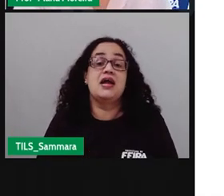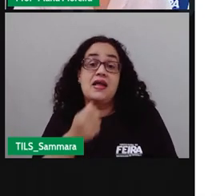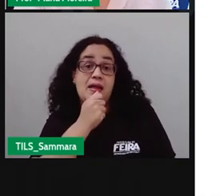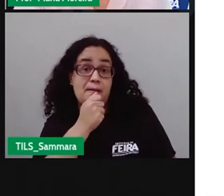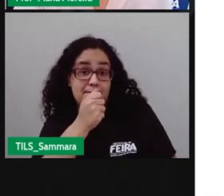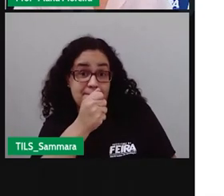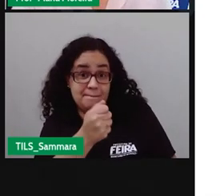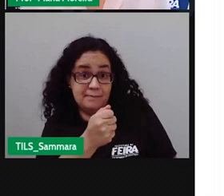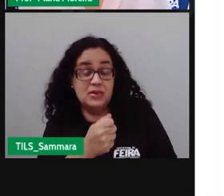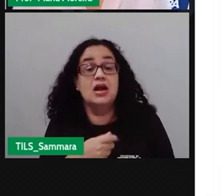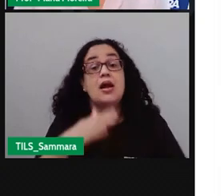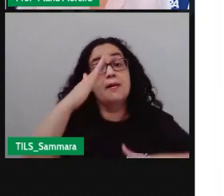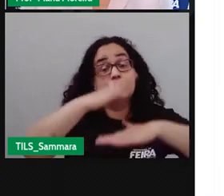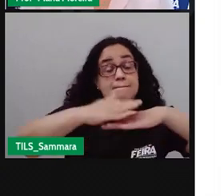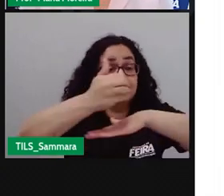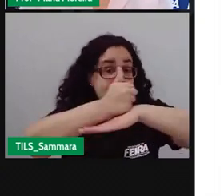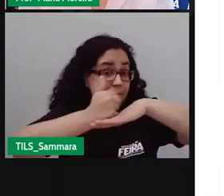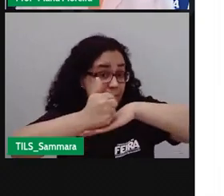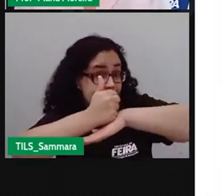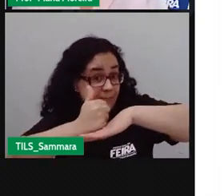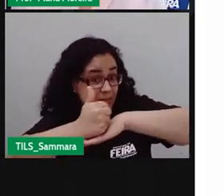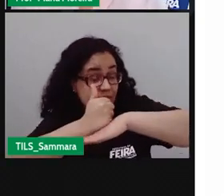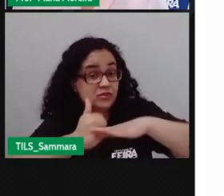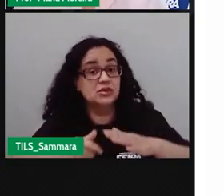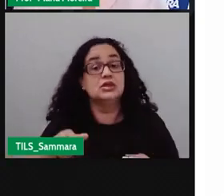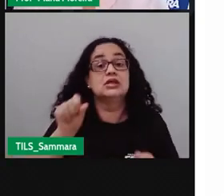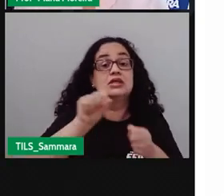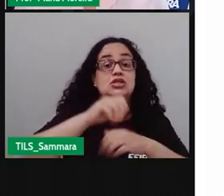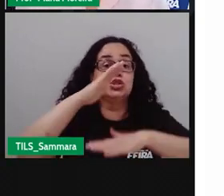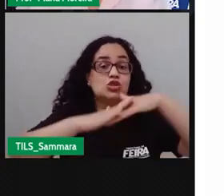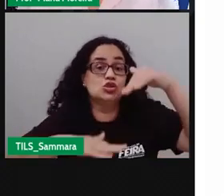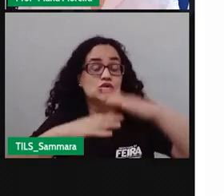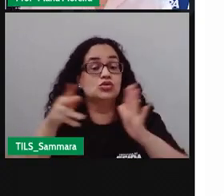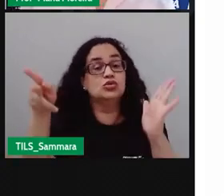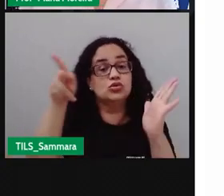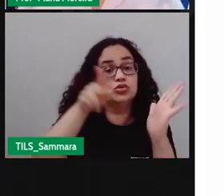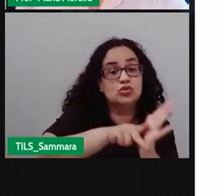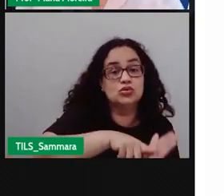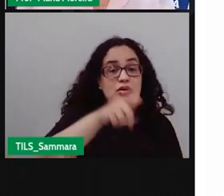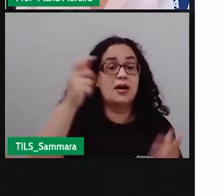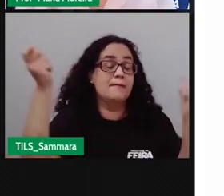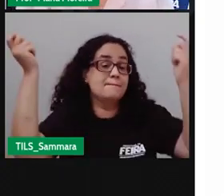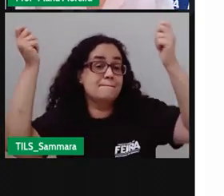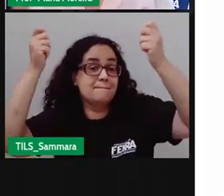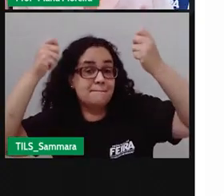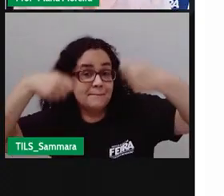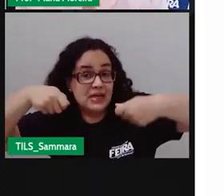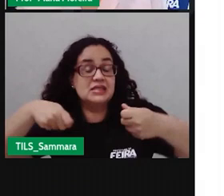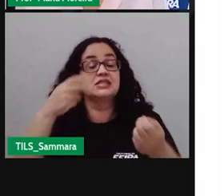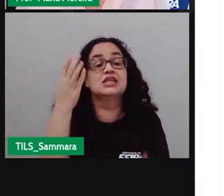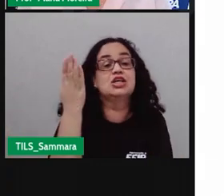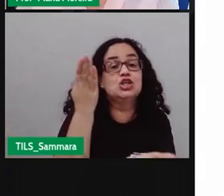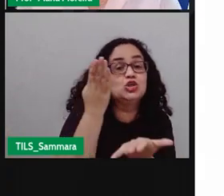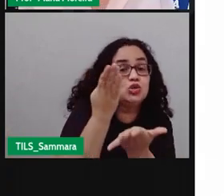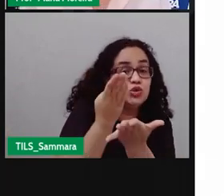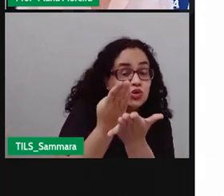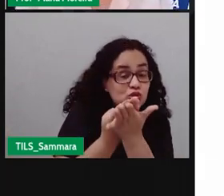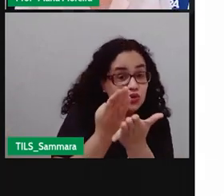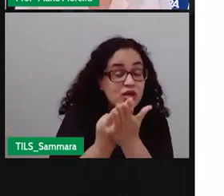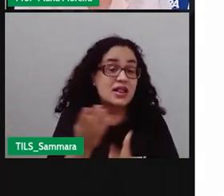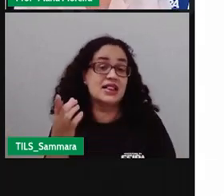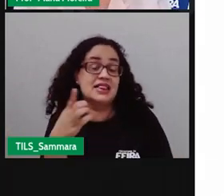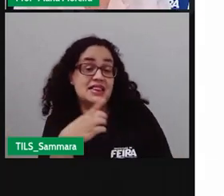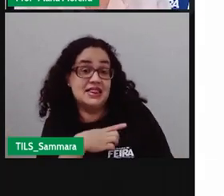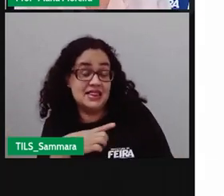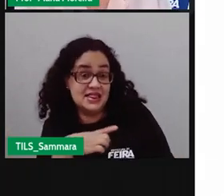repórter é o profissional formado em jornalismo, ou seja, ele precisa estudar, né, para exercer